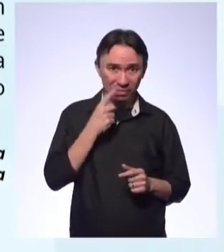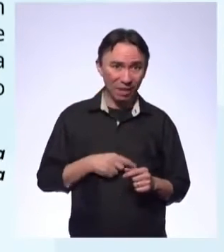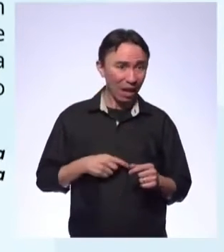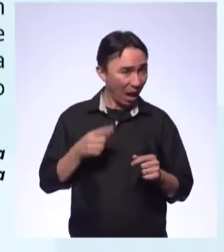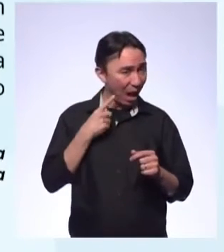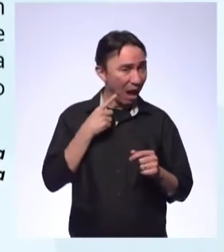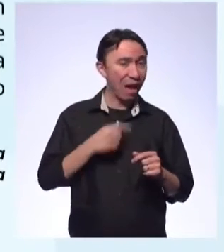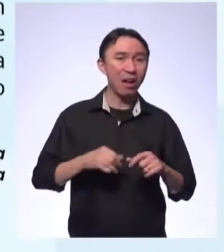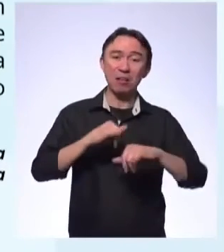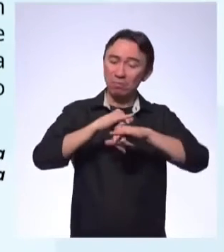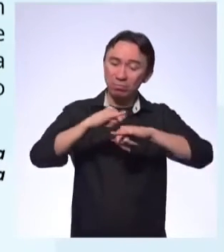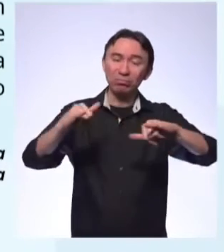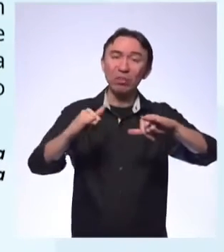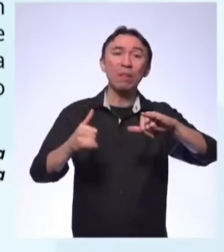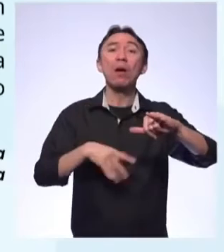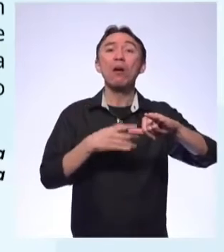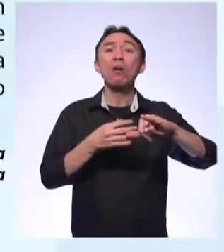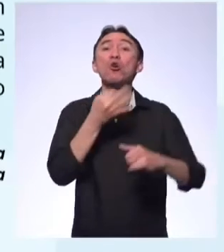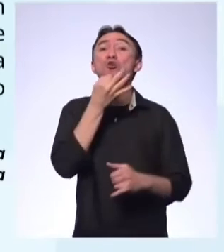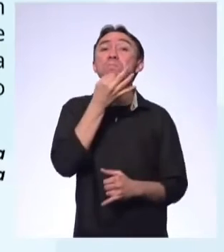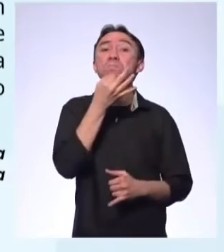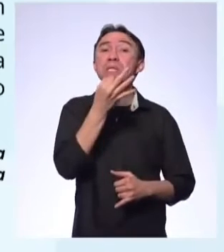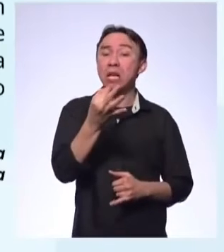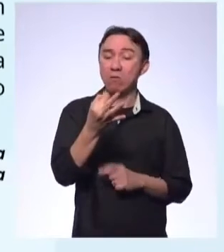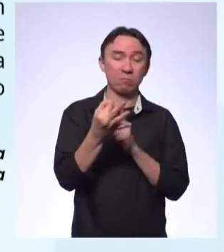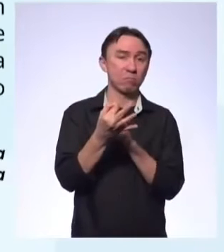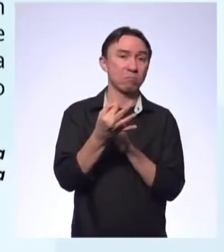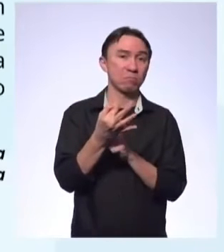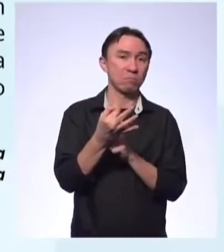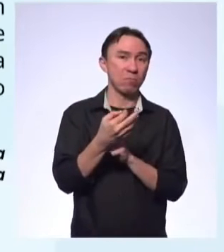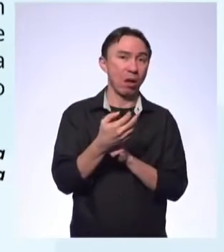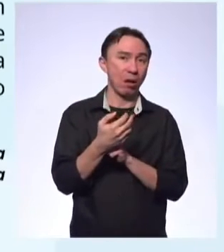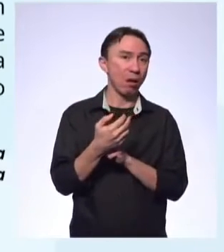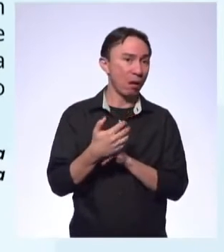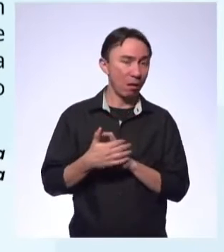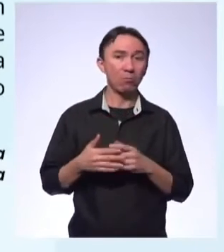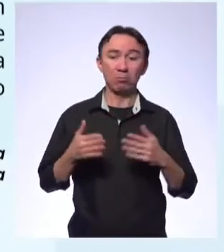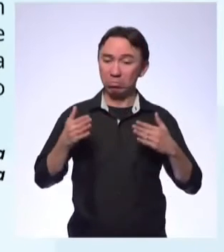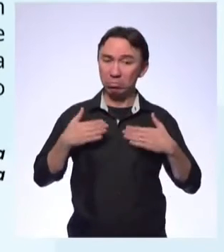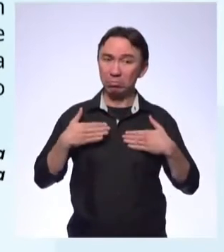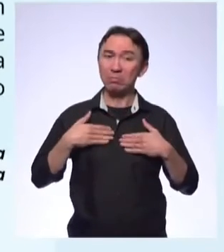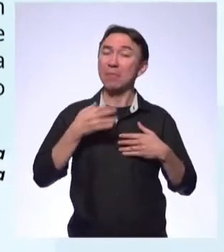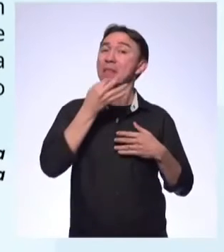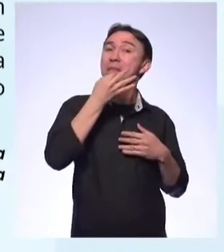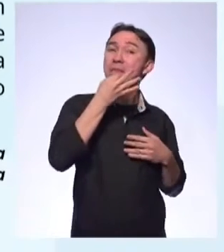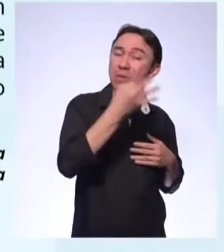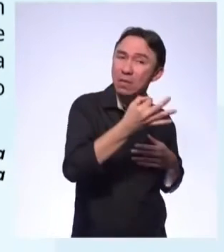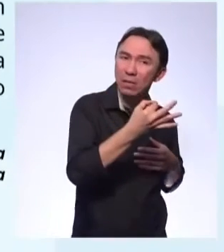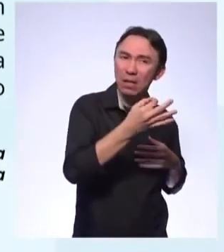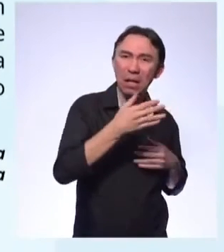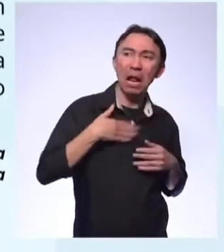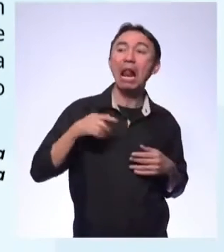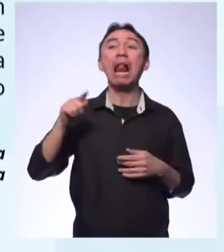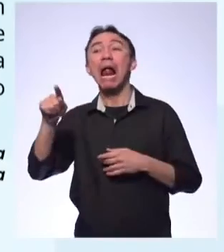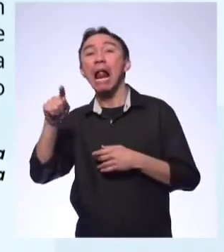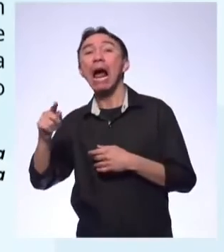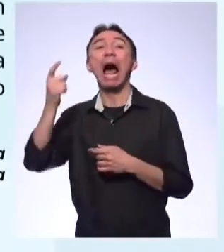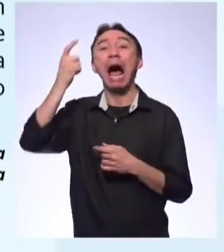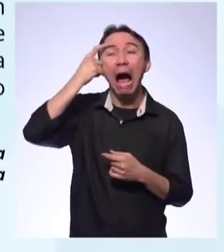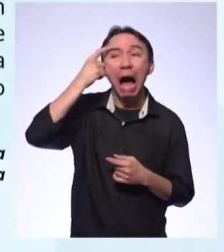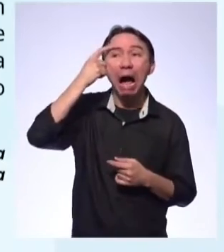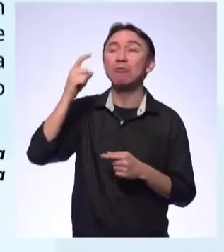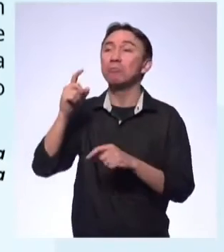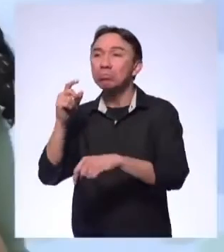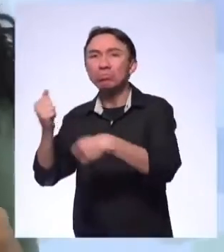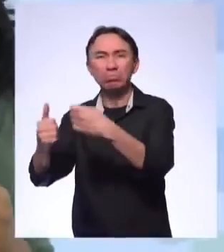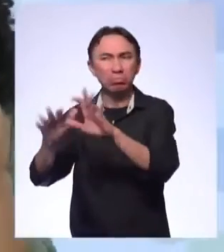colocou ali a opinião dela, só que é bem o que a Dayana me disse. Ela não colocou baseado no senso comum. Ela foi lá,